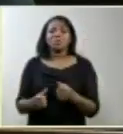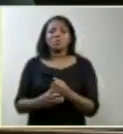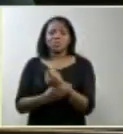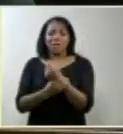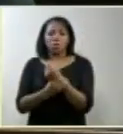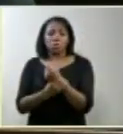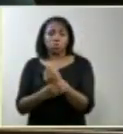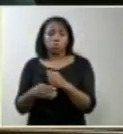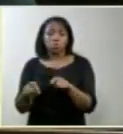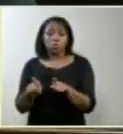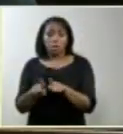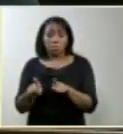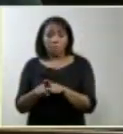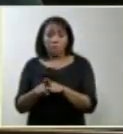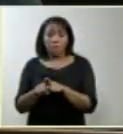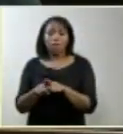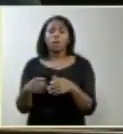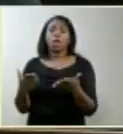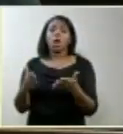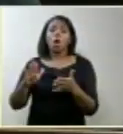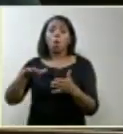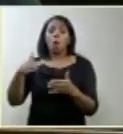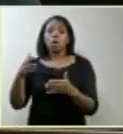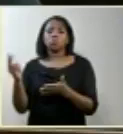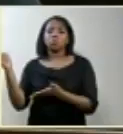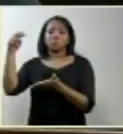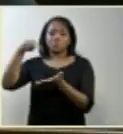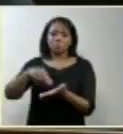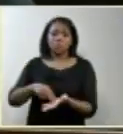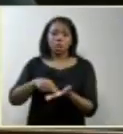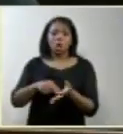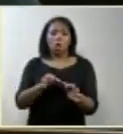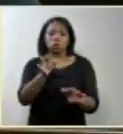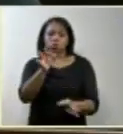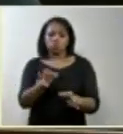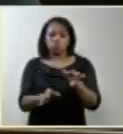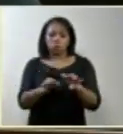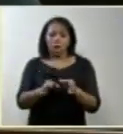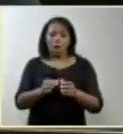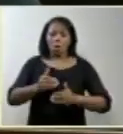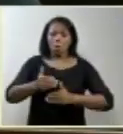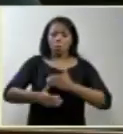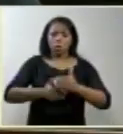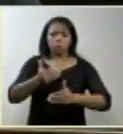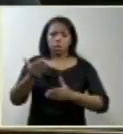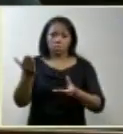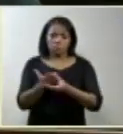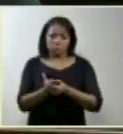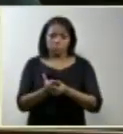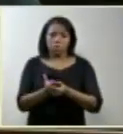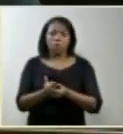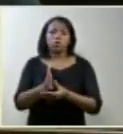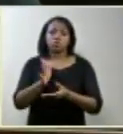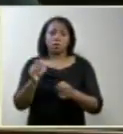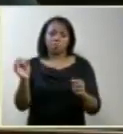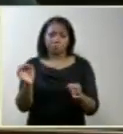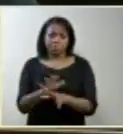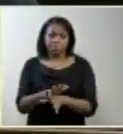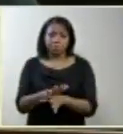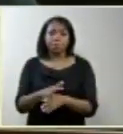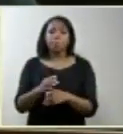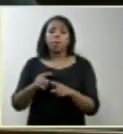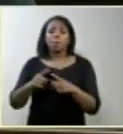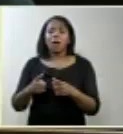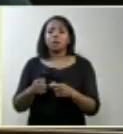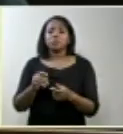colegiado quando vier a julgar o processo devidamente aparelhado torno a